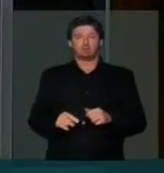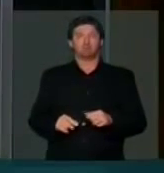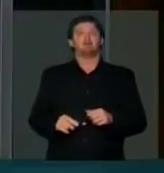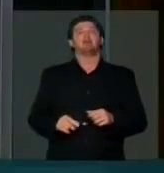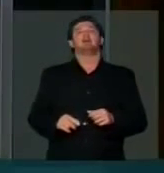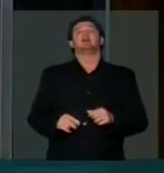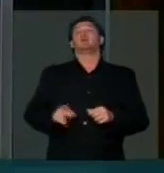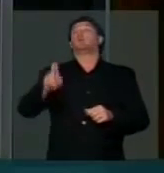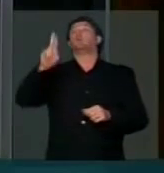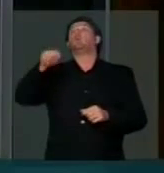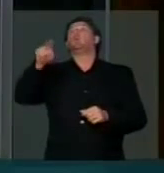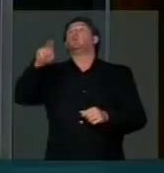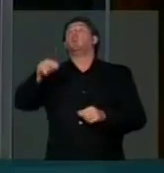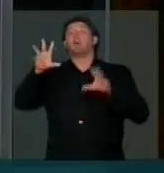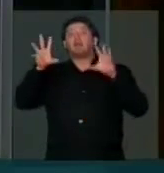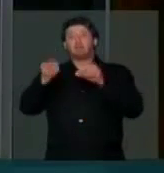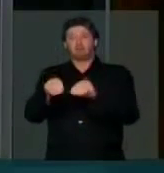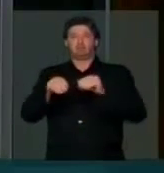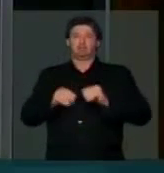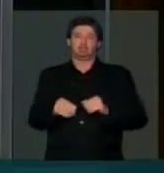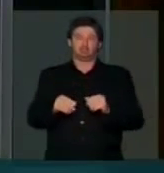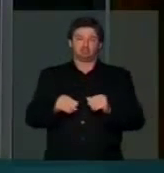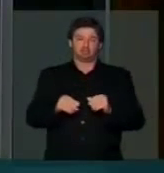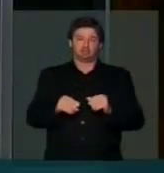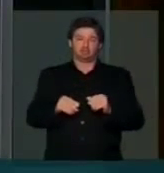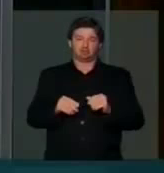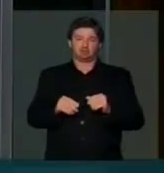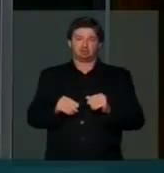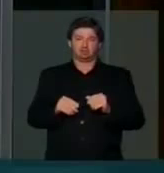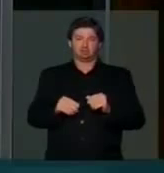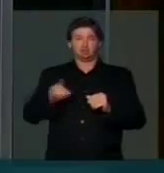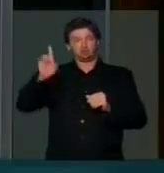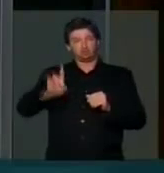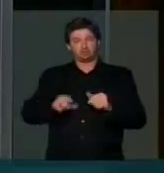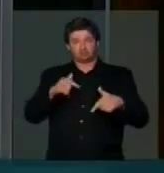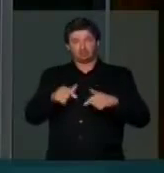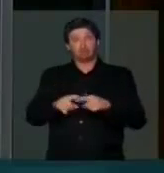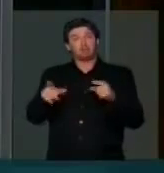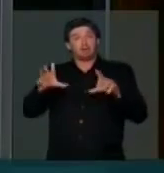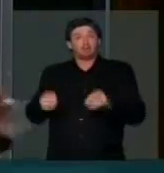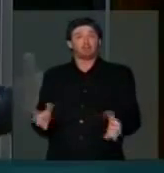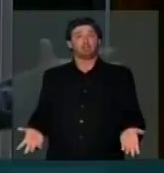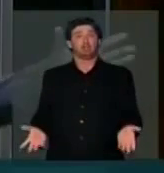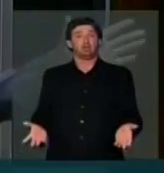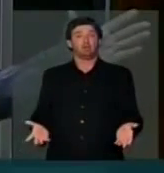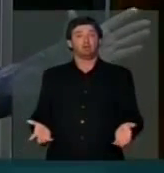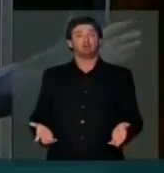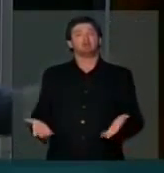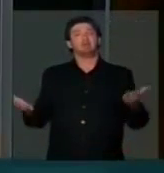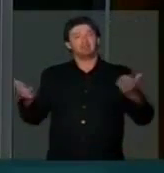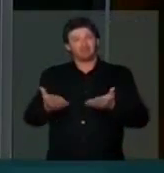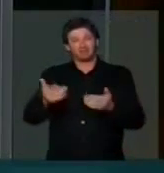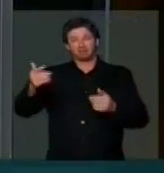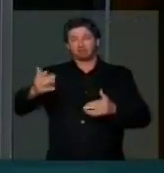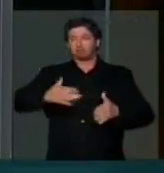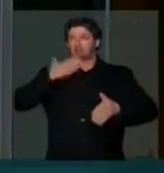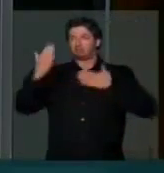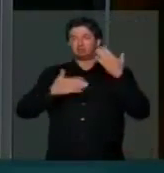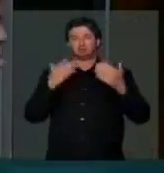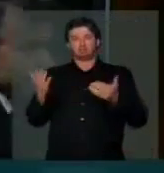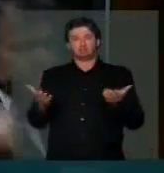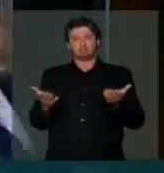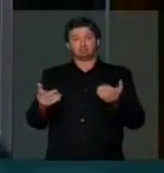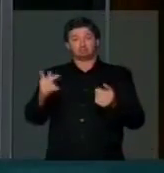para ela mexer no direito dos trabalhadores, pois ela mexeu no direito dos trabalhadores. E agora, repentinamente,